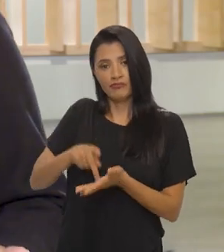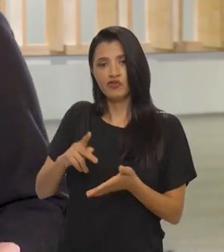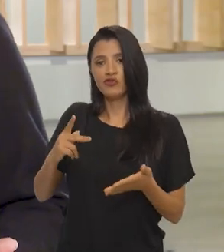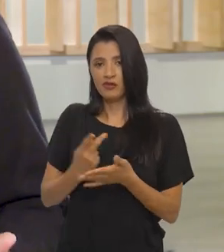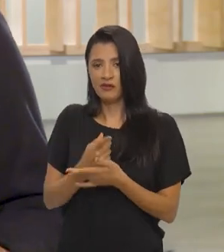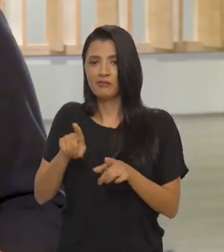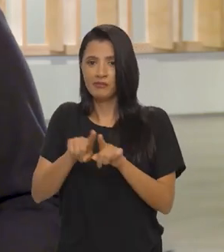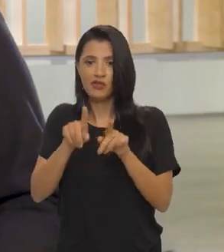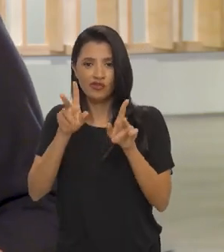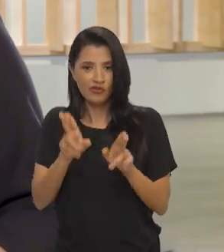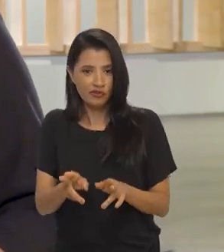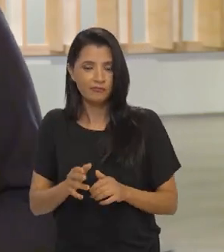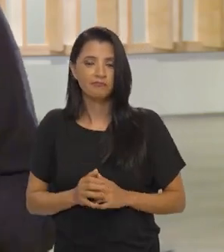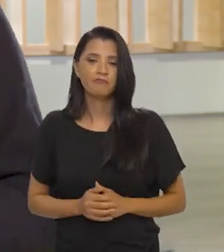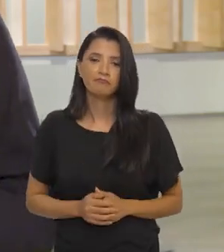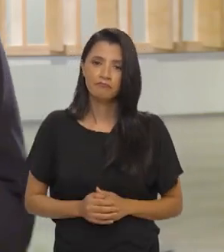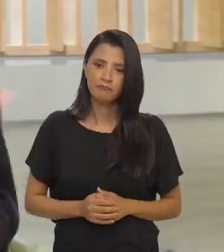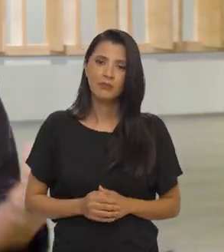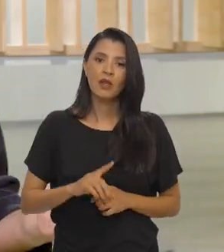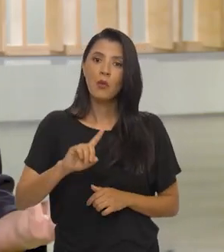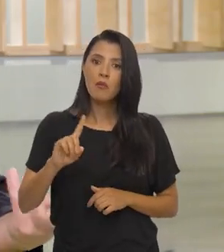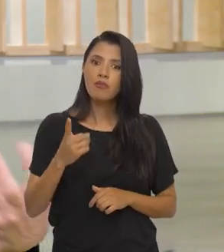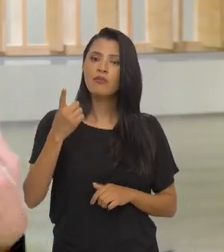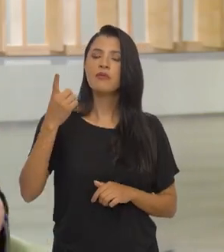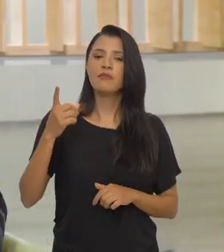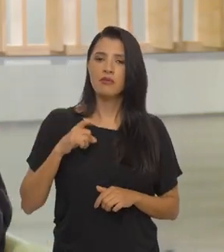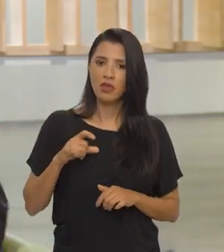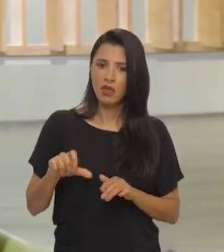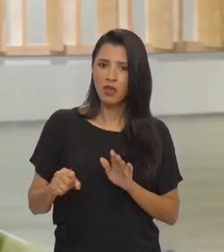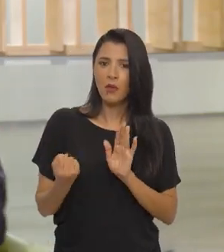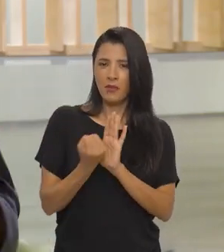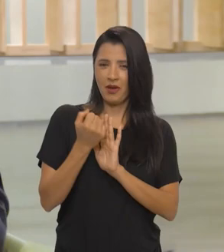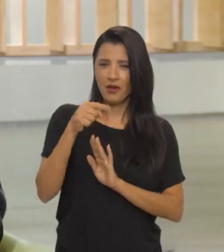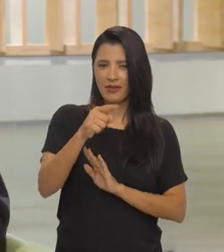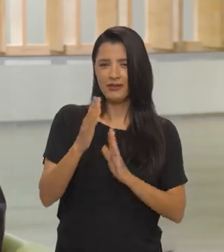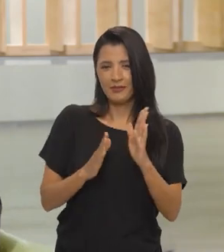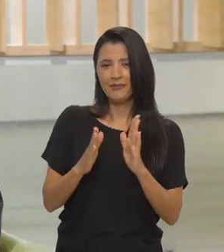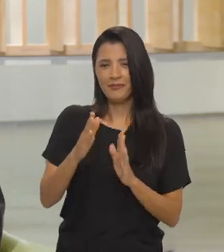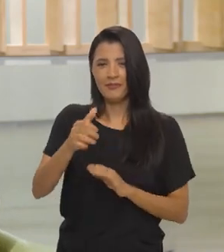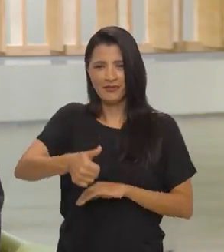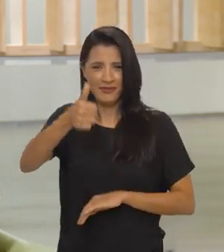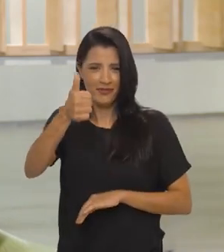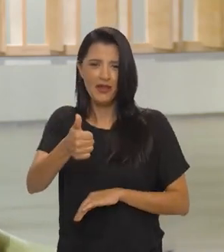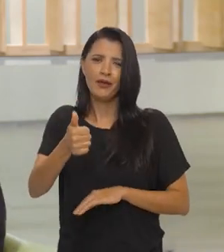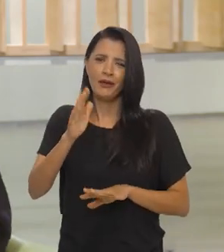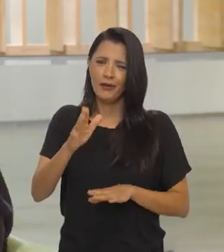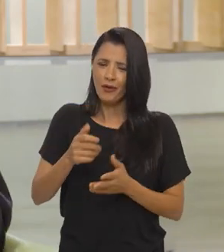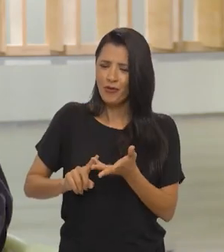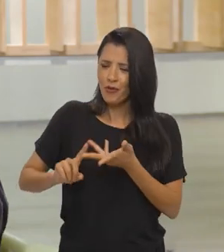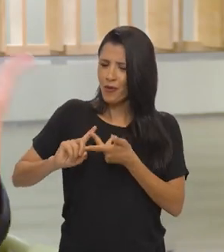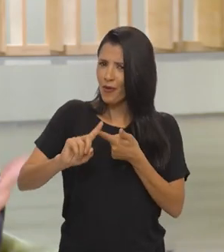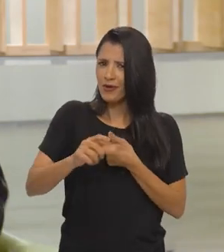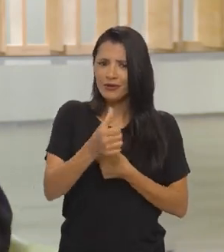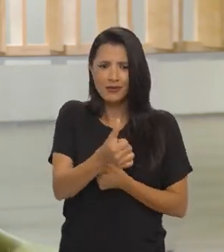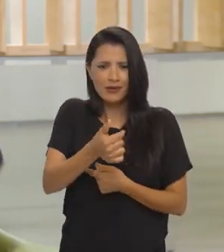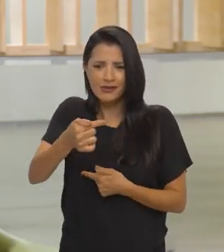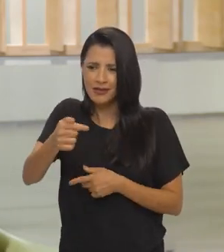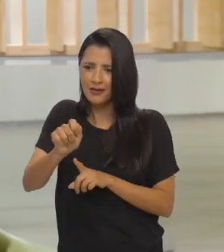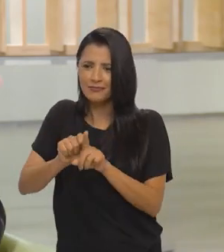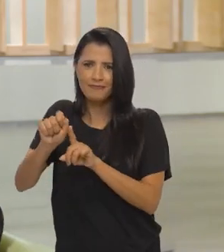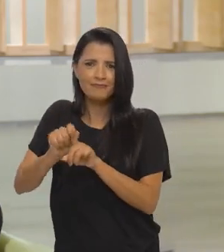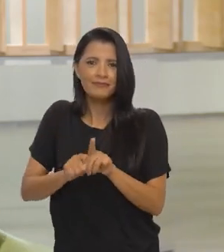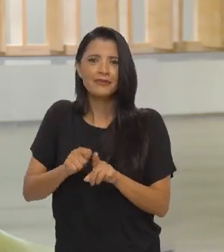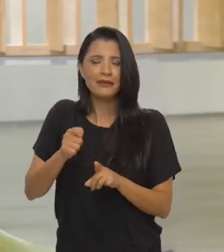realidade. Um dos primeiros marcos desse primeiro período, porque são tantas coisas em seis, sete meses,